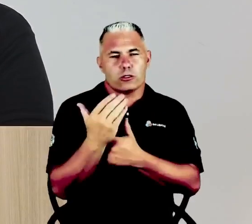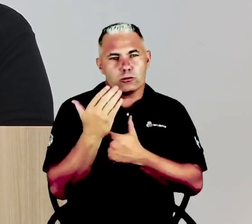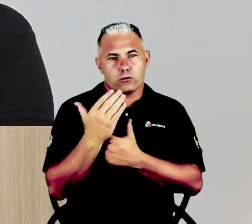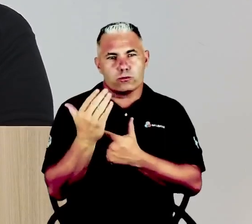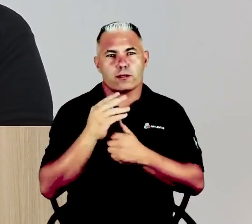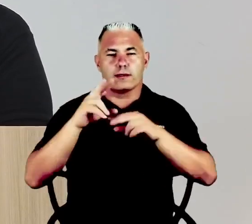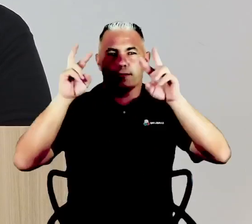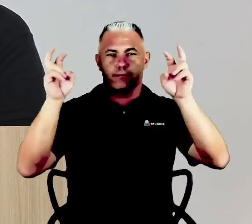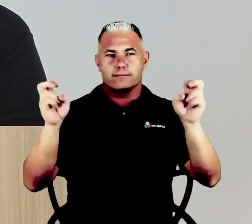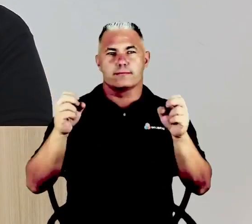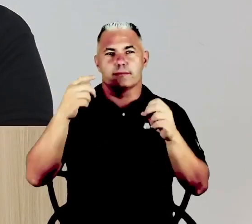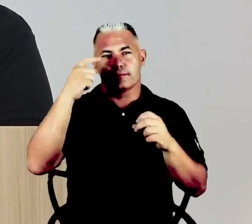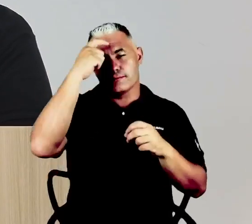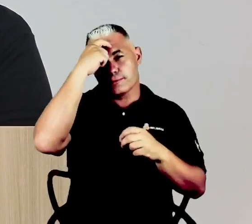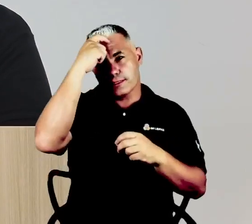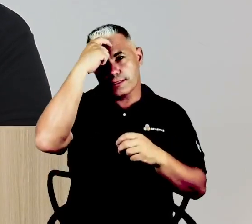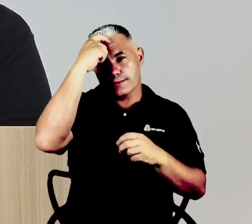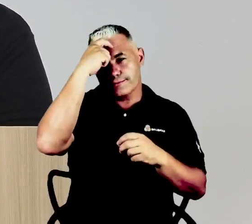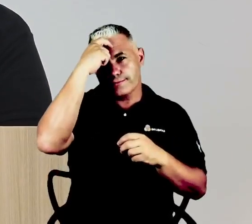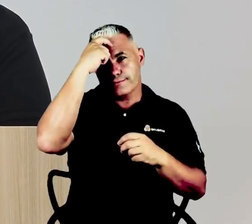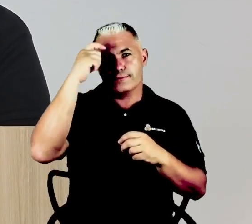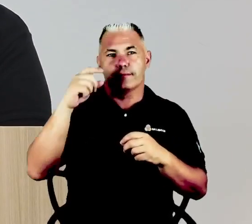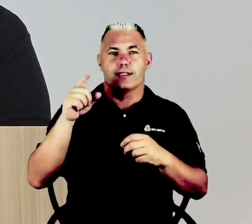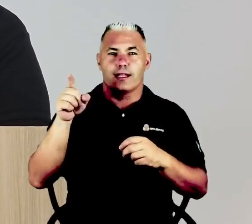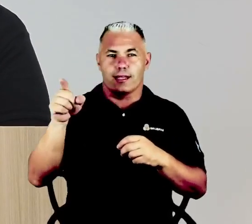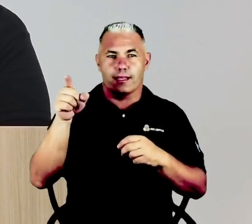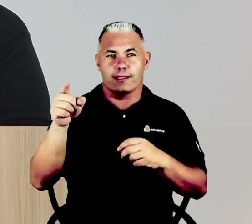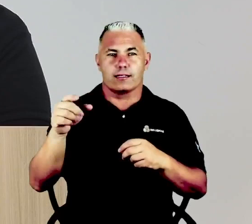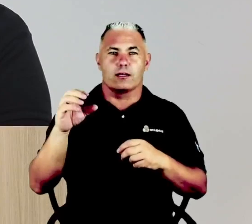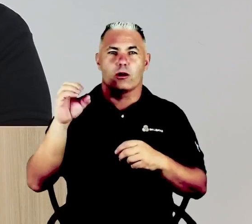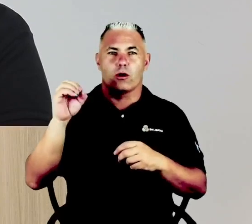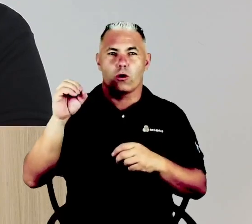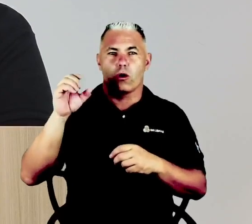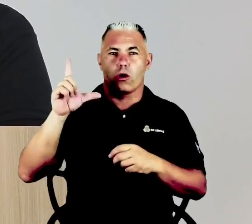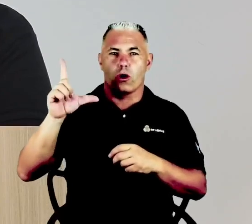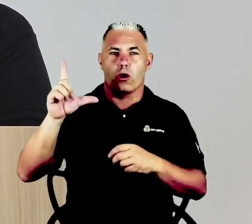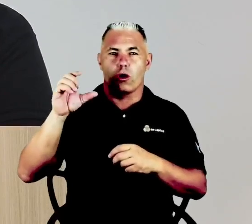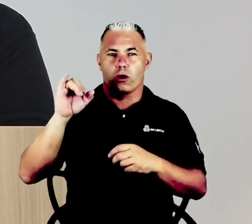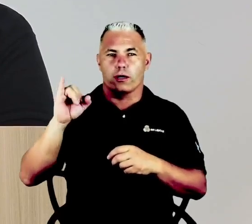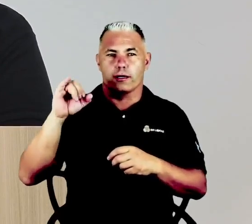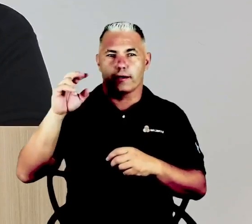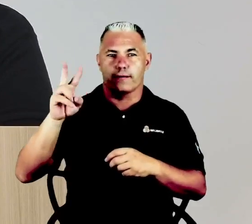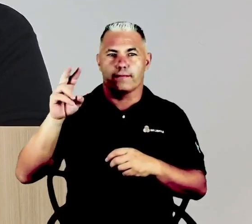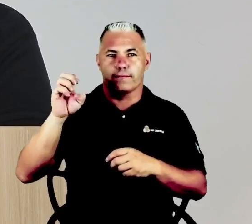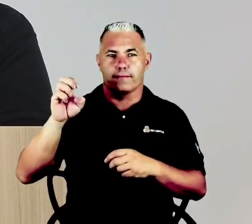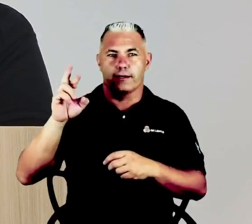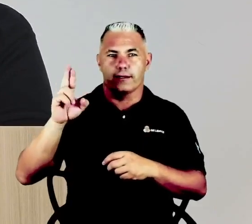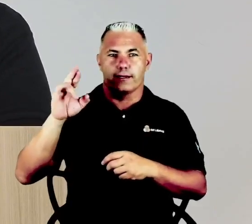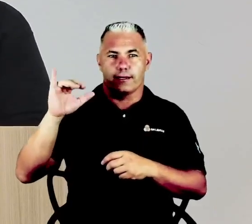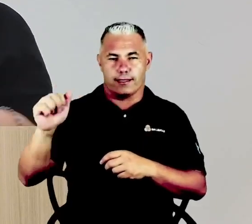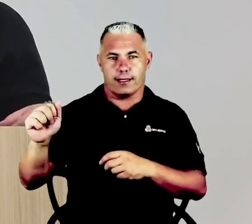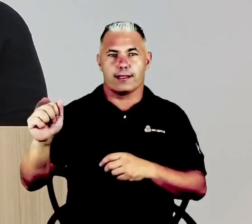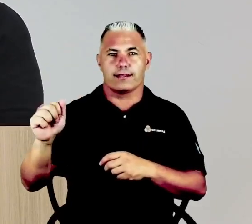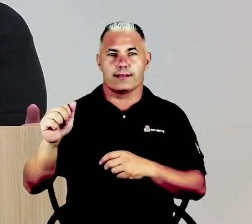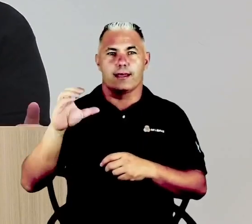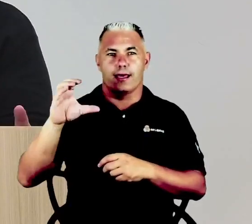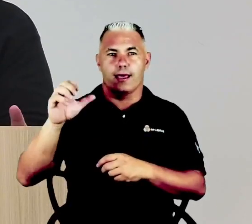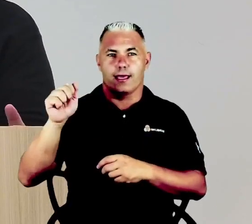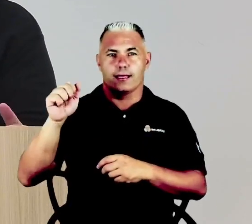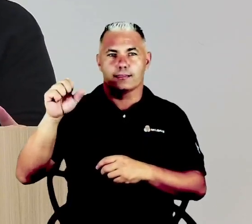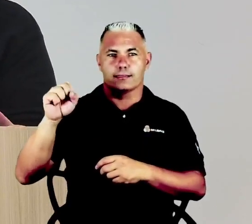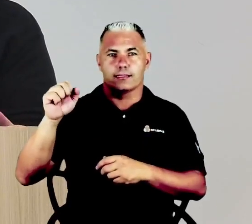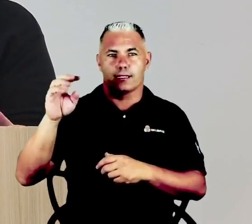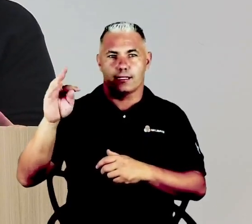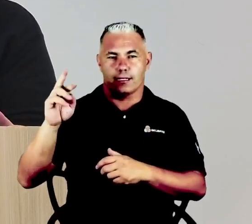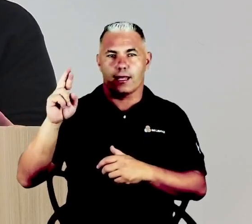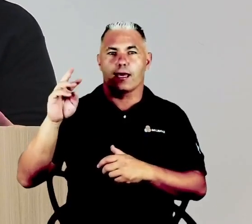lá no Oliveira Castro. Também uma boa notícia para o Colégio Samuel Benck, o deputado do Carmo